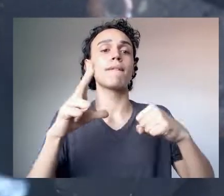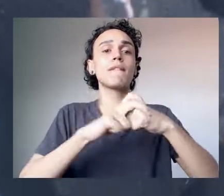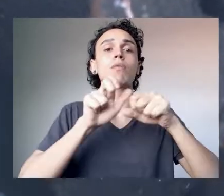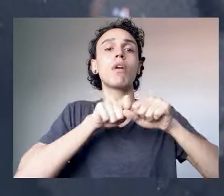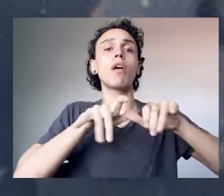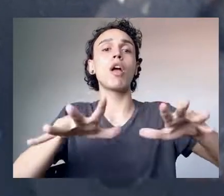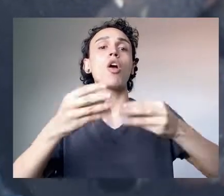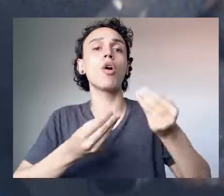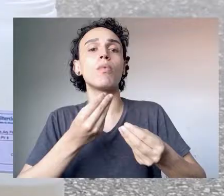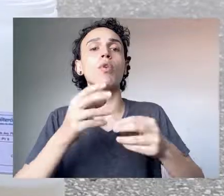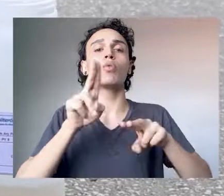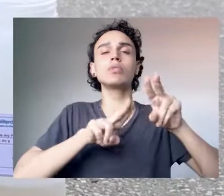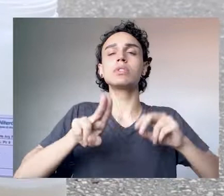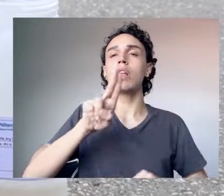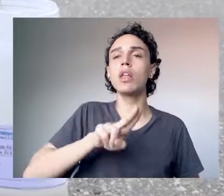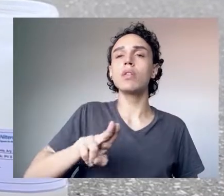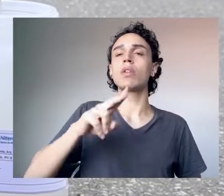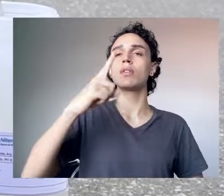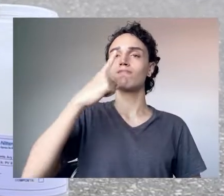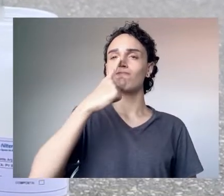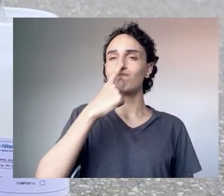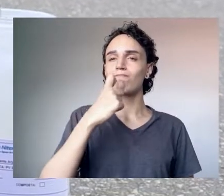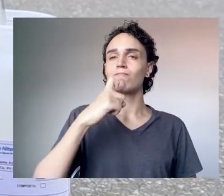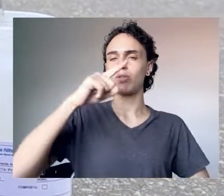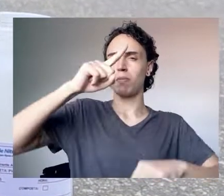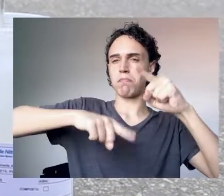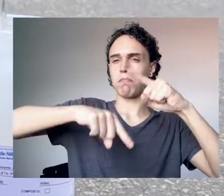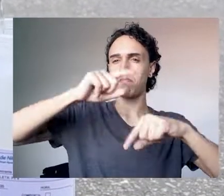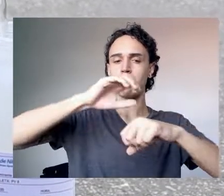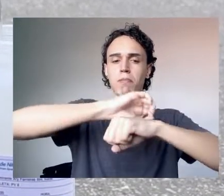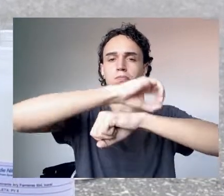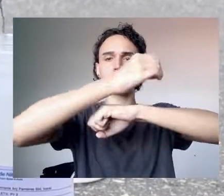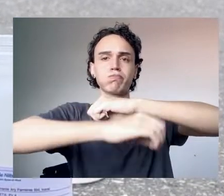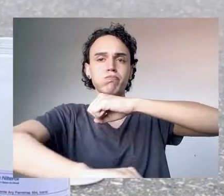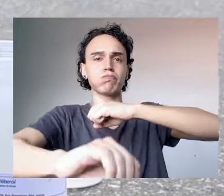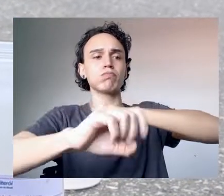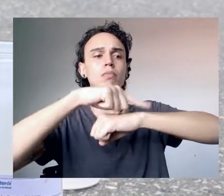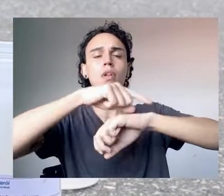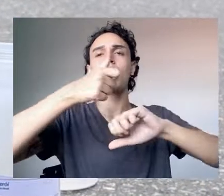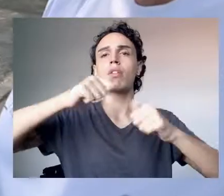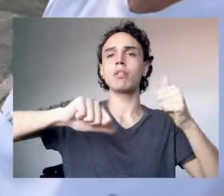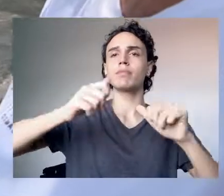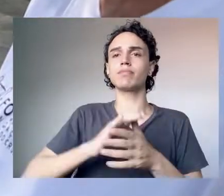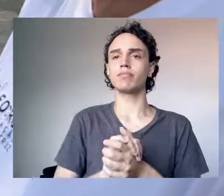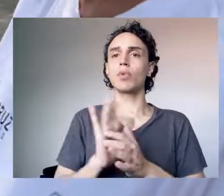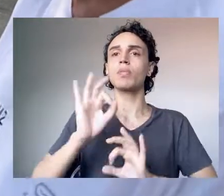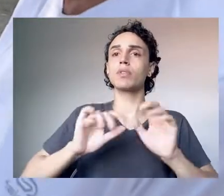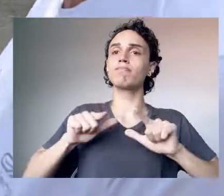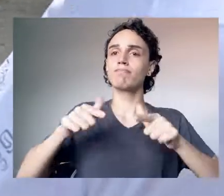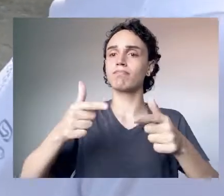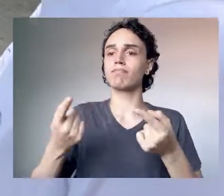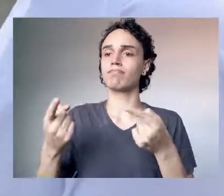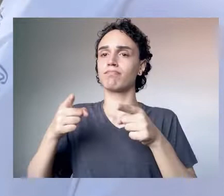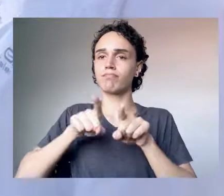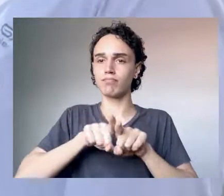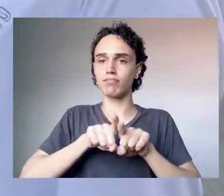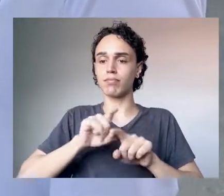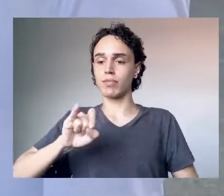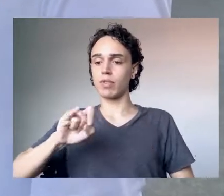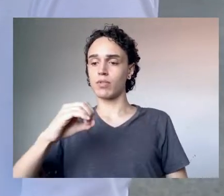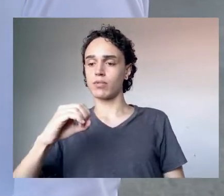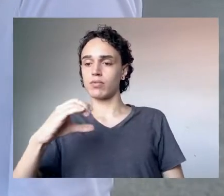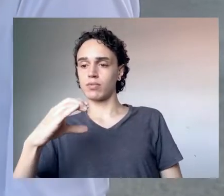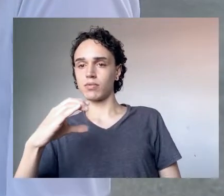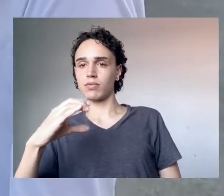rede de esgoto. O projeto é desenvolvido em conjunto por duas unidades da Fiocruz, o Instituto Oswaldo Cruz e a Escola